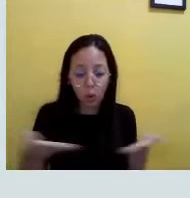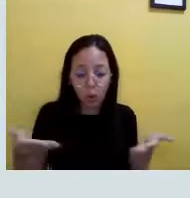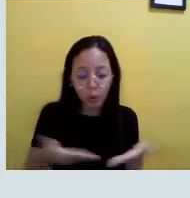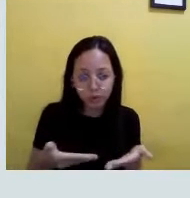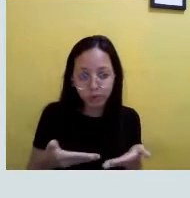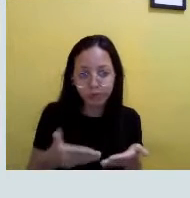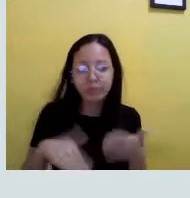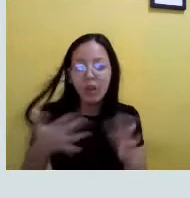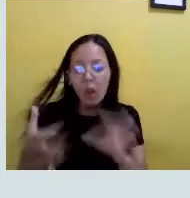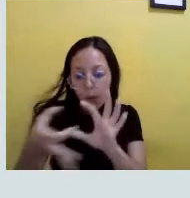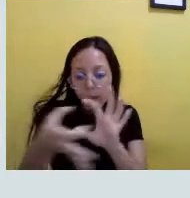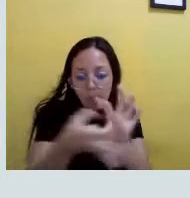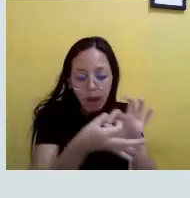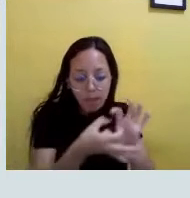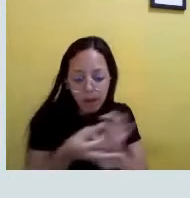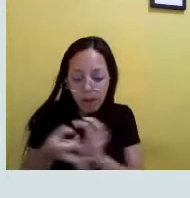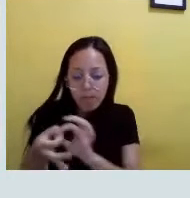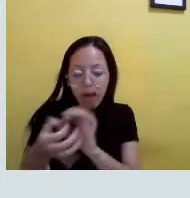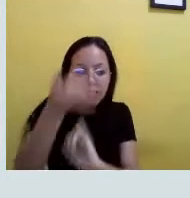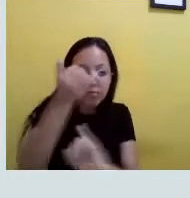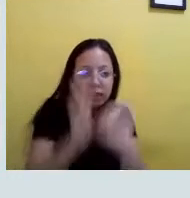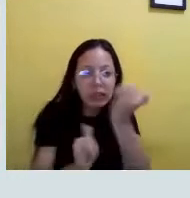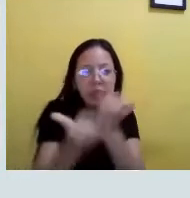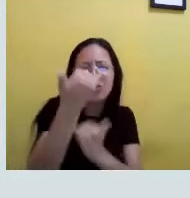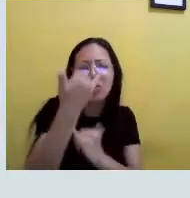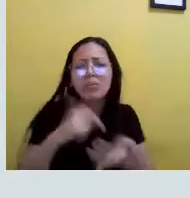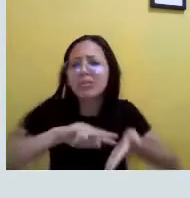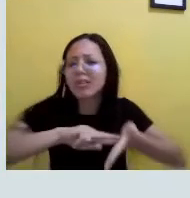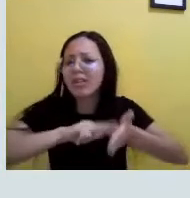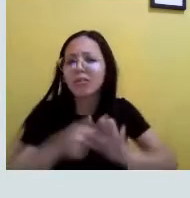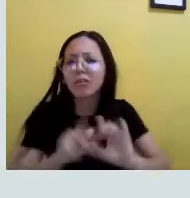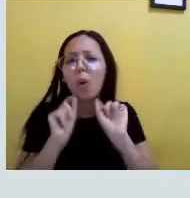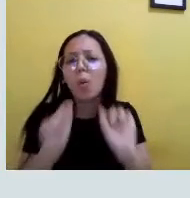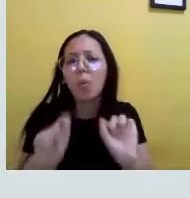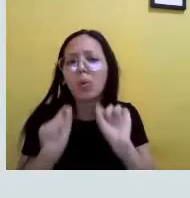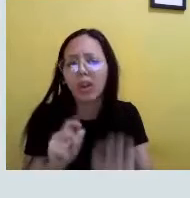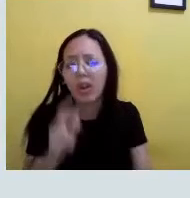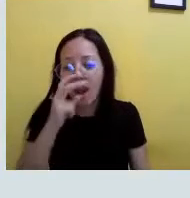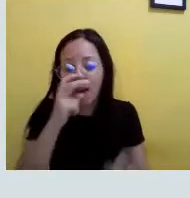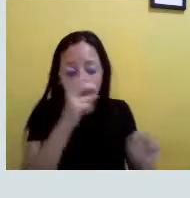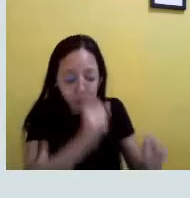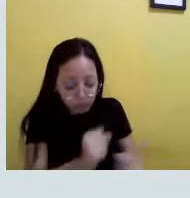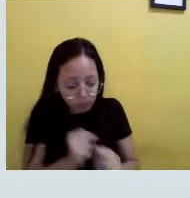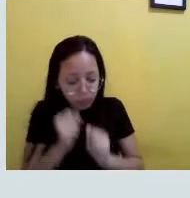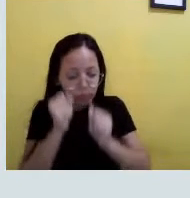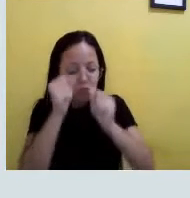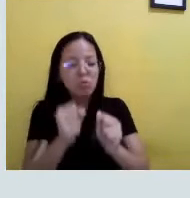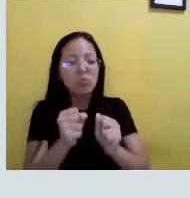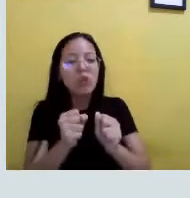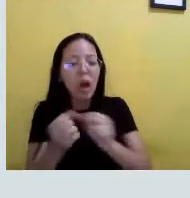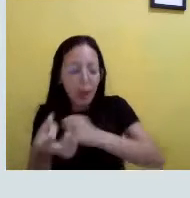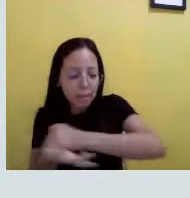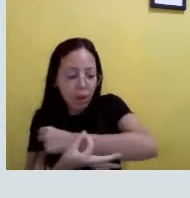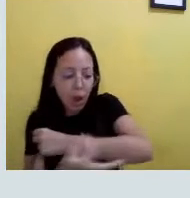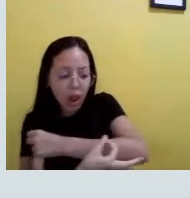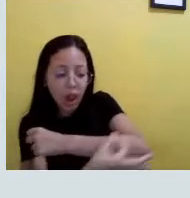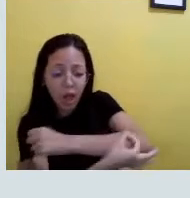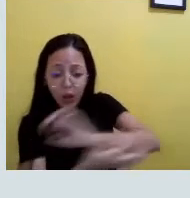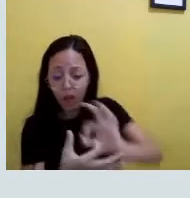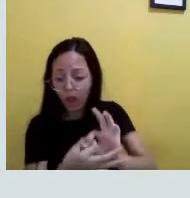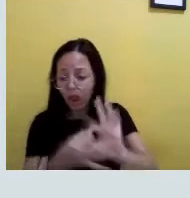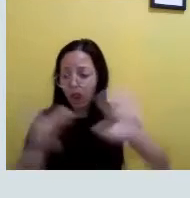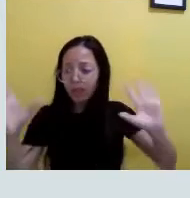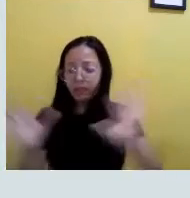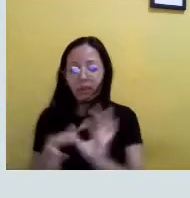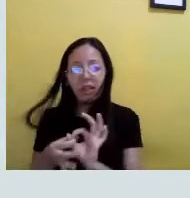Então, as ligações químicas, elas são justamente as forças que vão manter esses átomos, os átomos dessas moléculas unidos. Fazendo com que